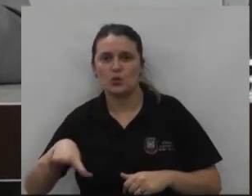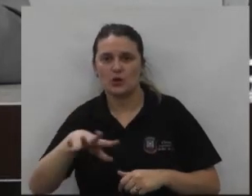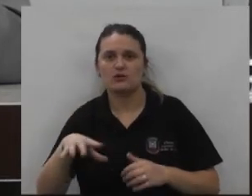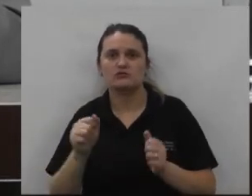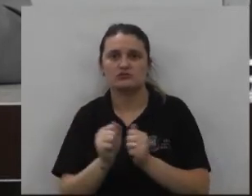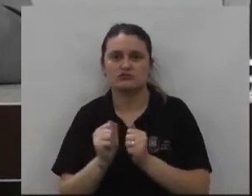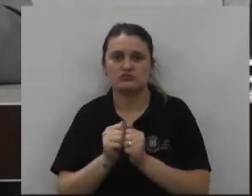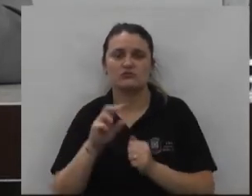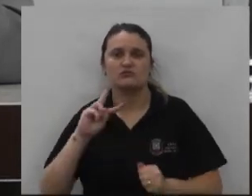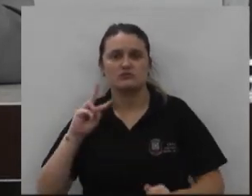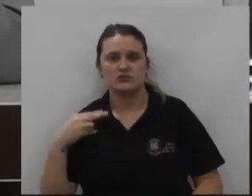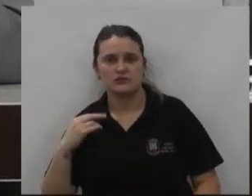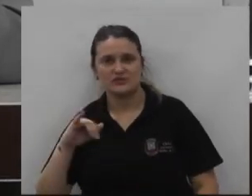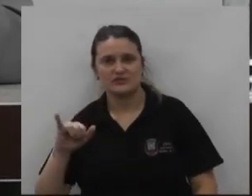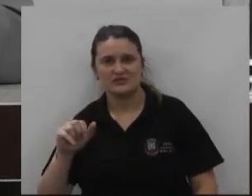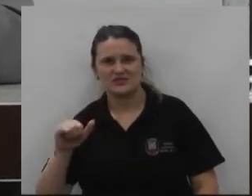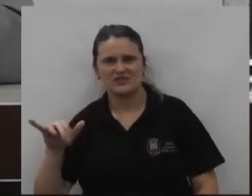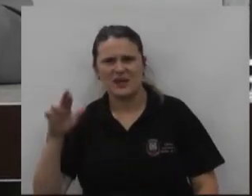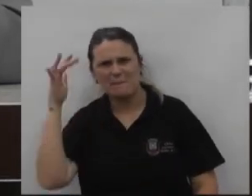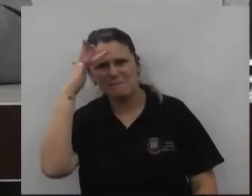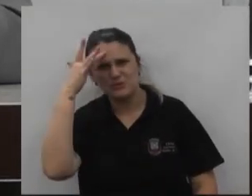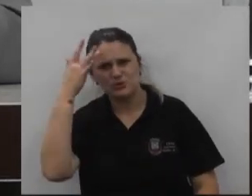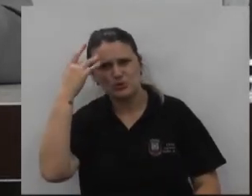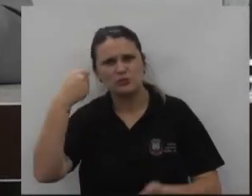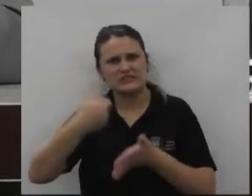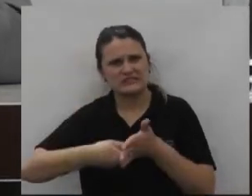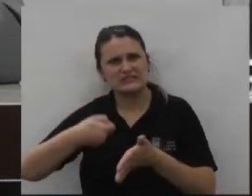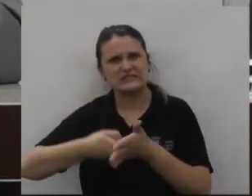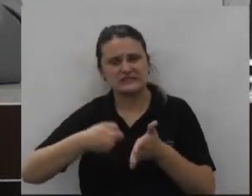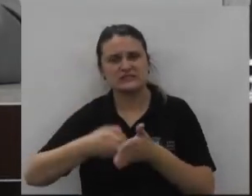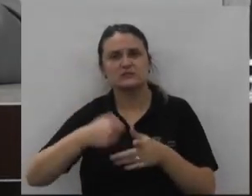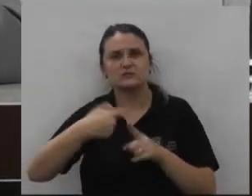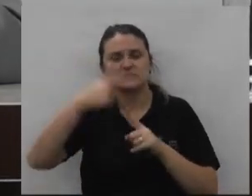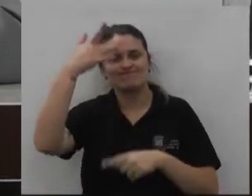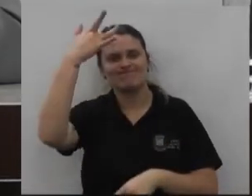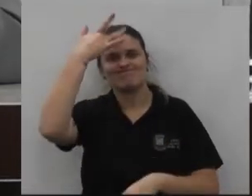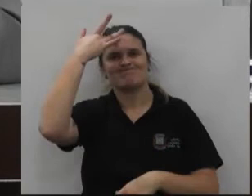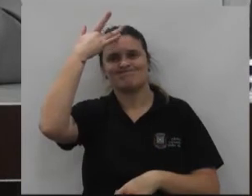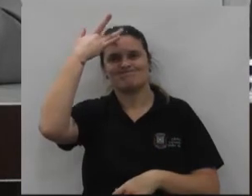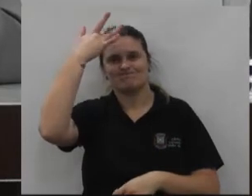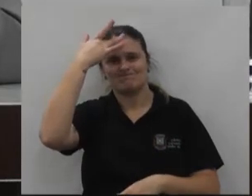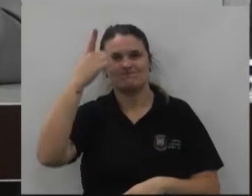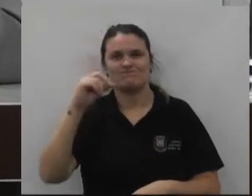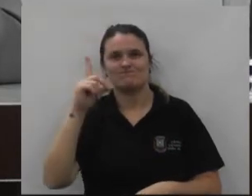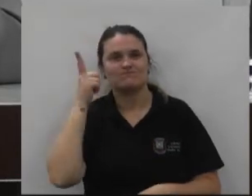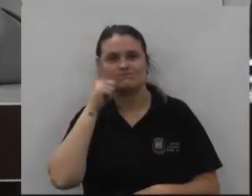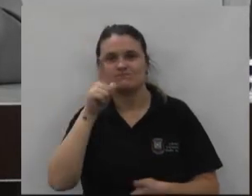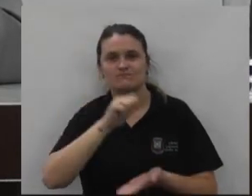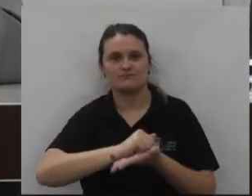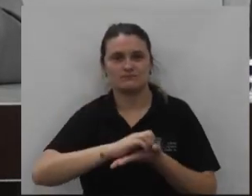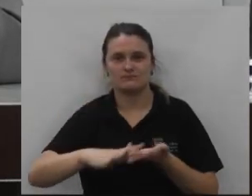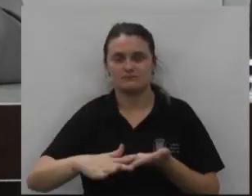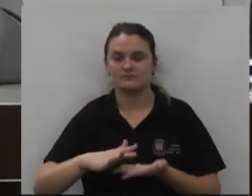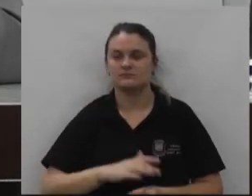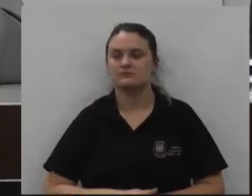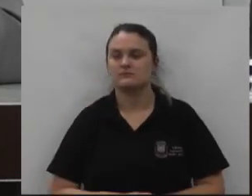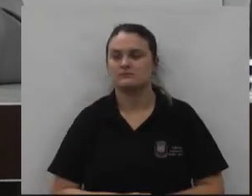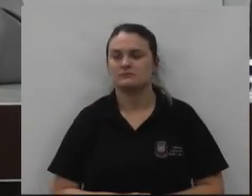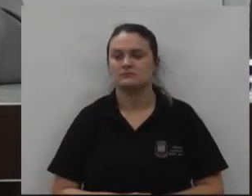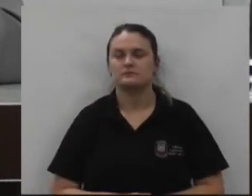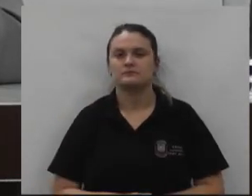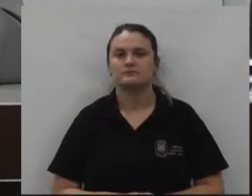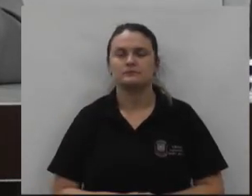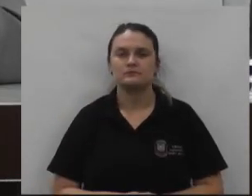o vereador Jair Brunhago nós temos sido constantemente porque a indignação ficou muito grande a respeito daquela daquela via